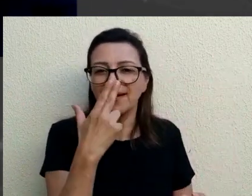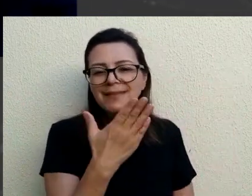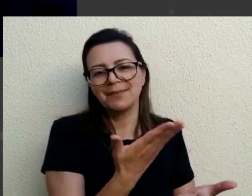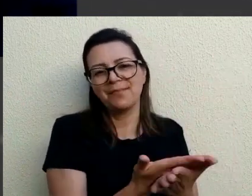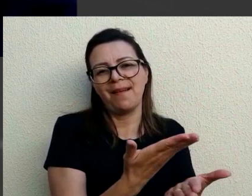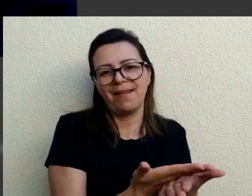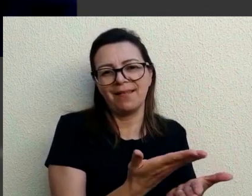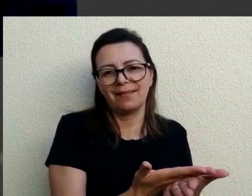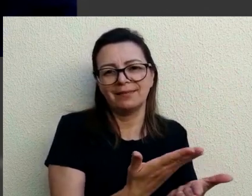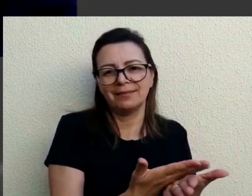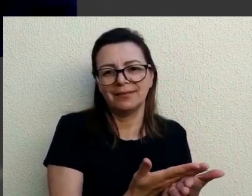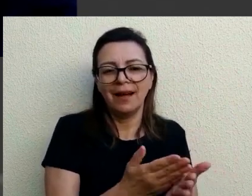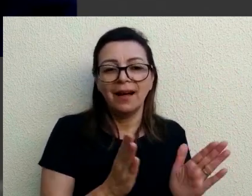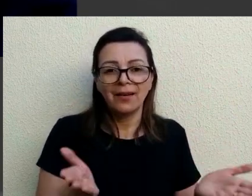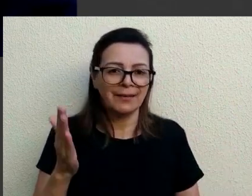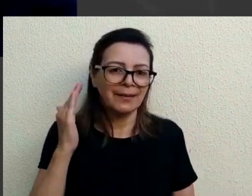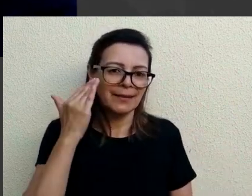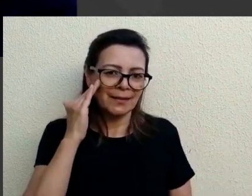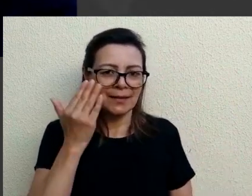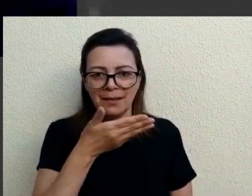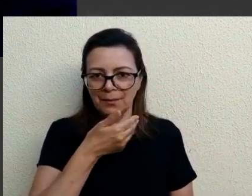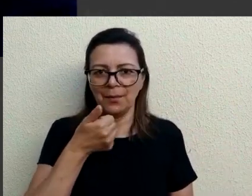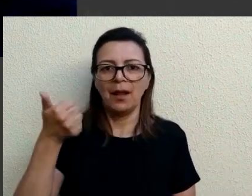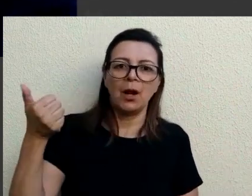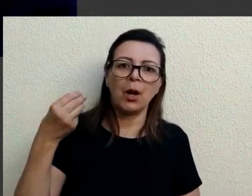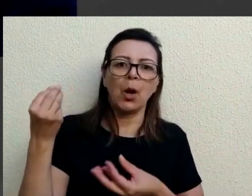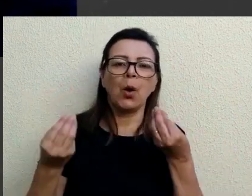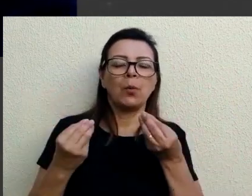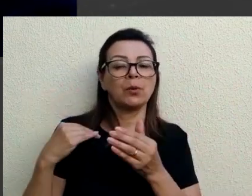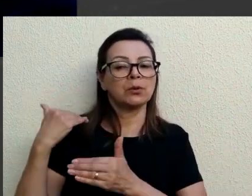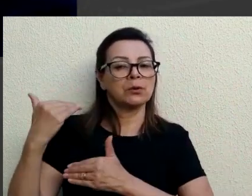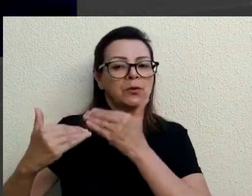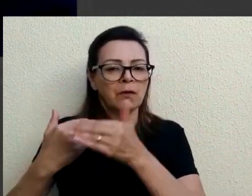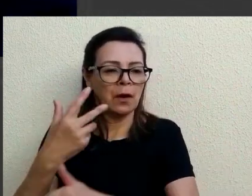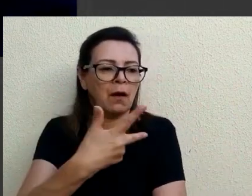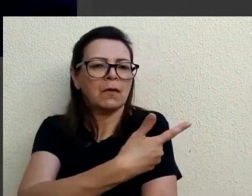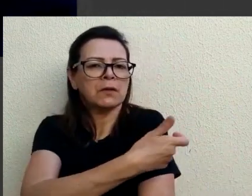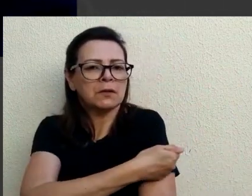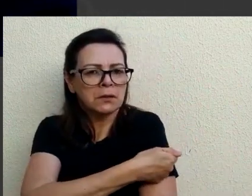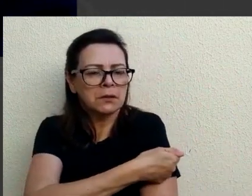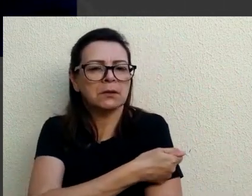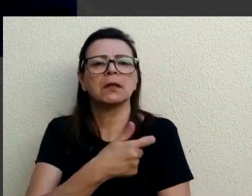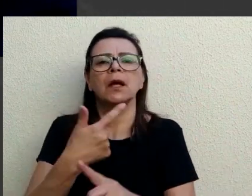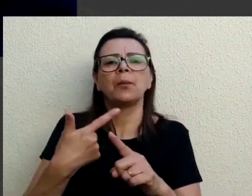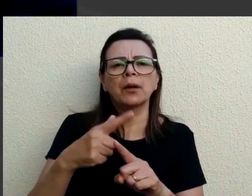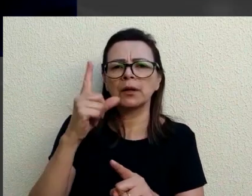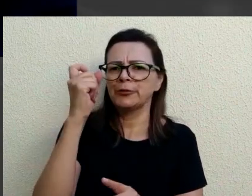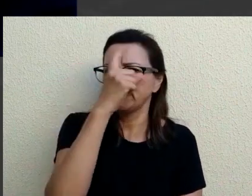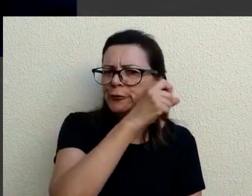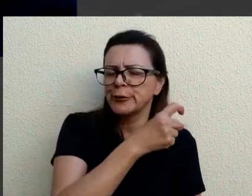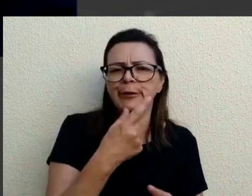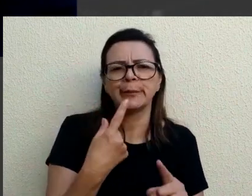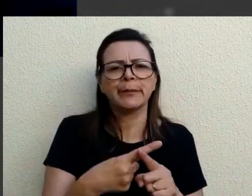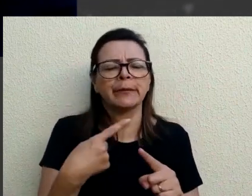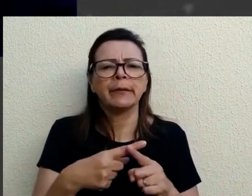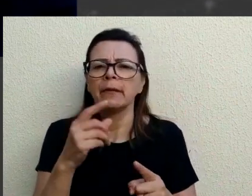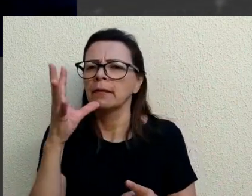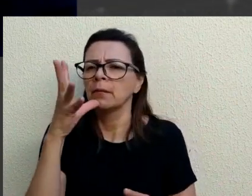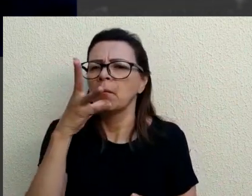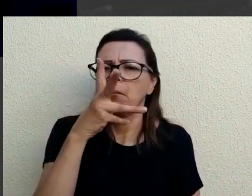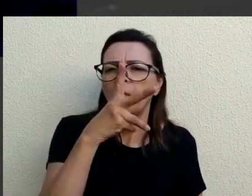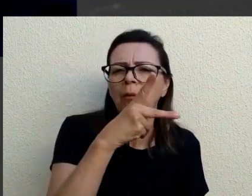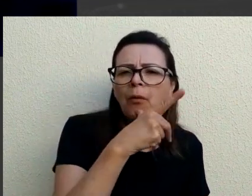foi praticamente uma aula que a gente agora entende um pouquinho melhor como desenvolver uma vacina e por que é tão difícil, por que é tão